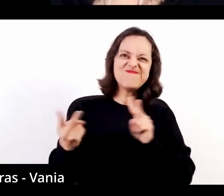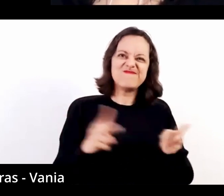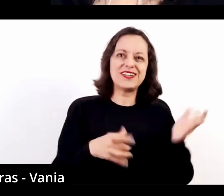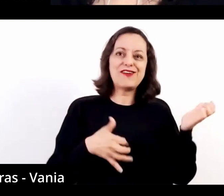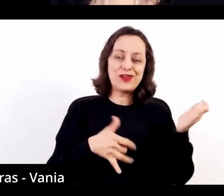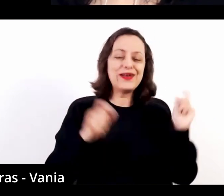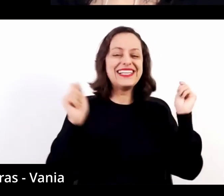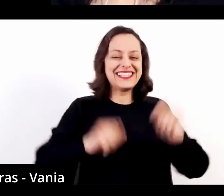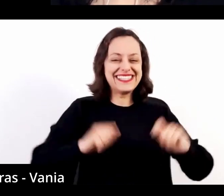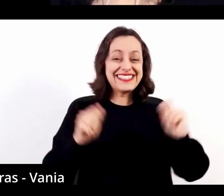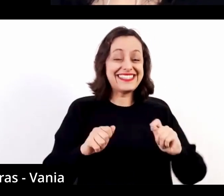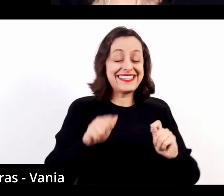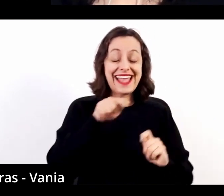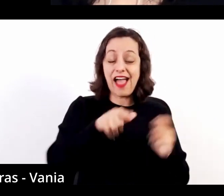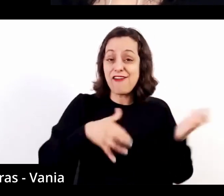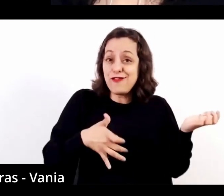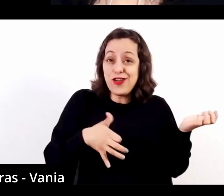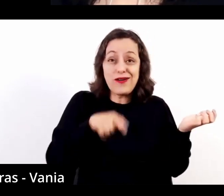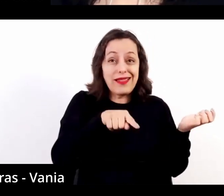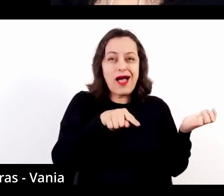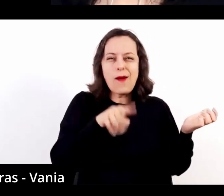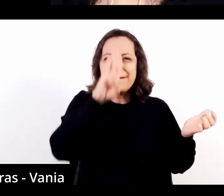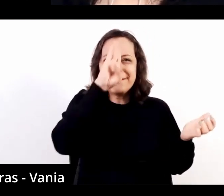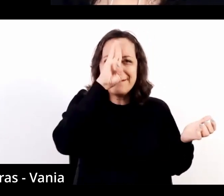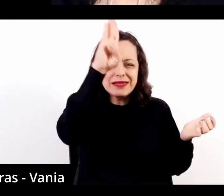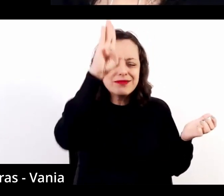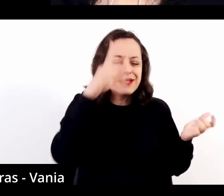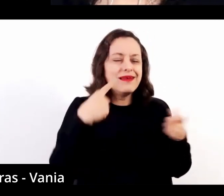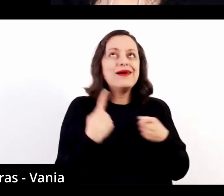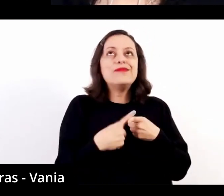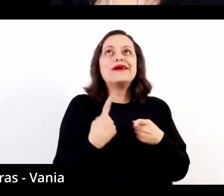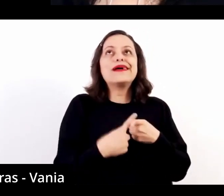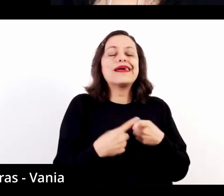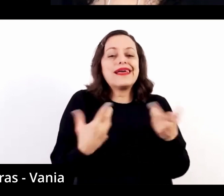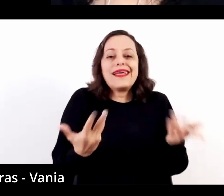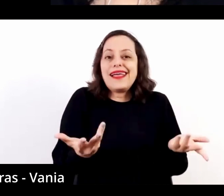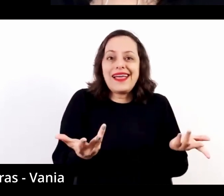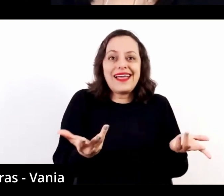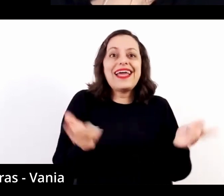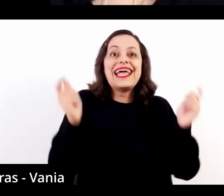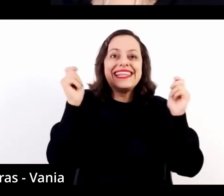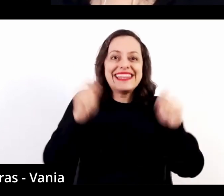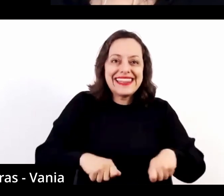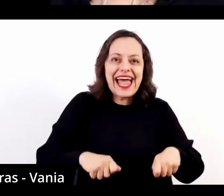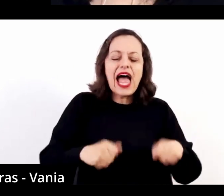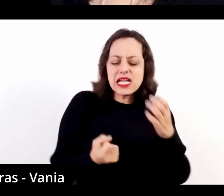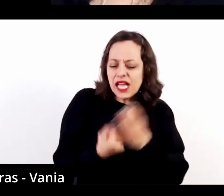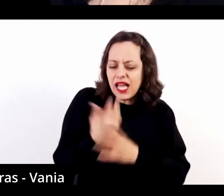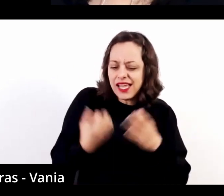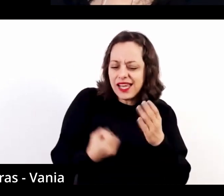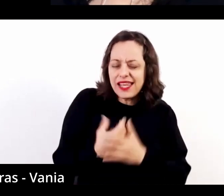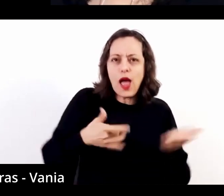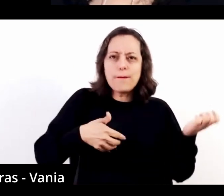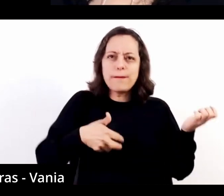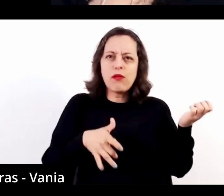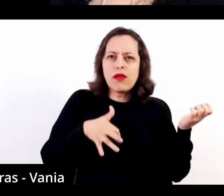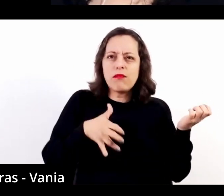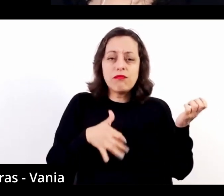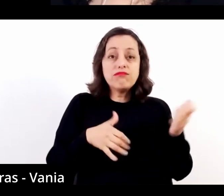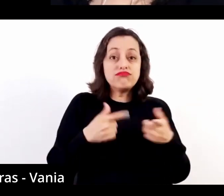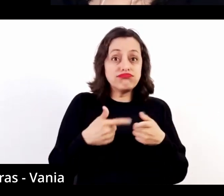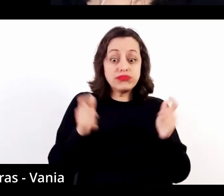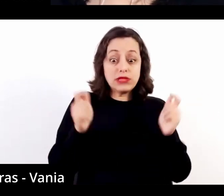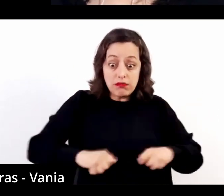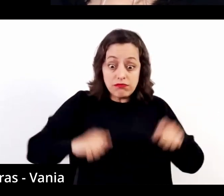violão, é um instrumento ímpar por isso, por essa disposição dos violonistas e, ao mesmo tempo, por essa